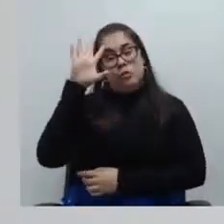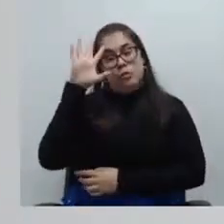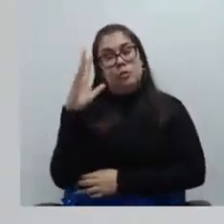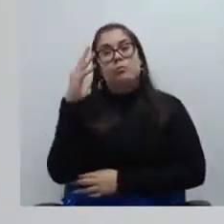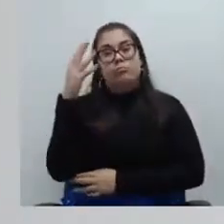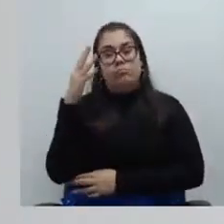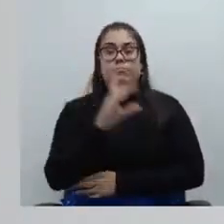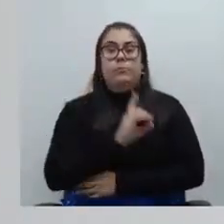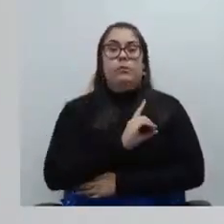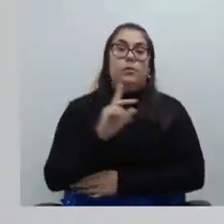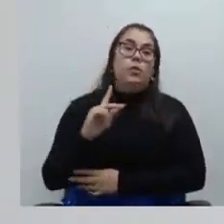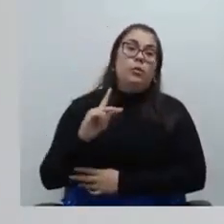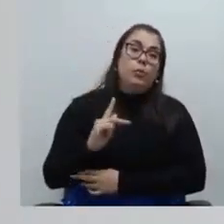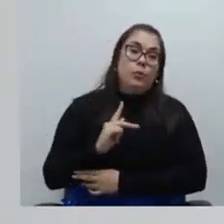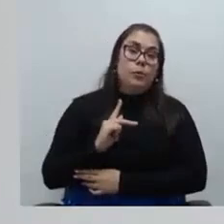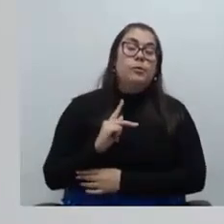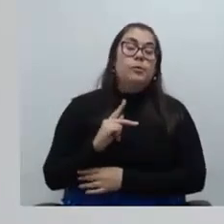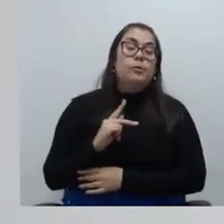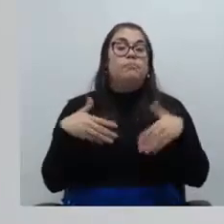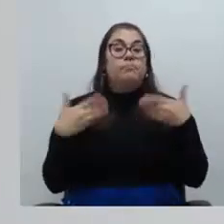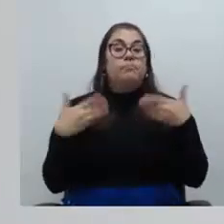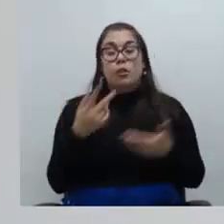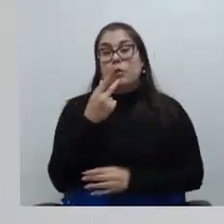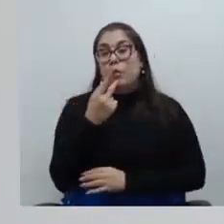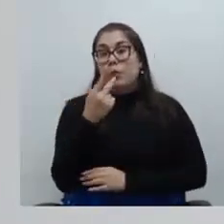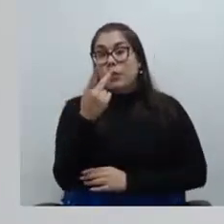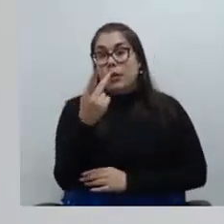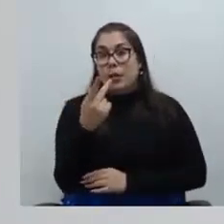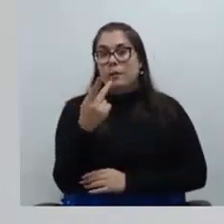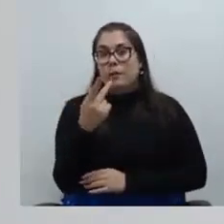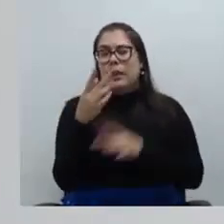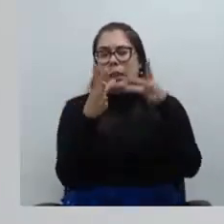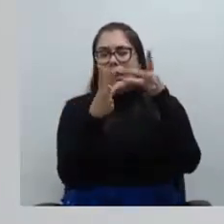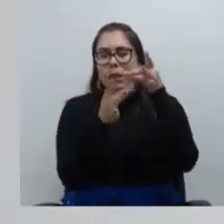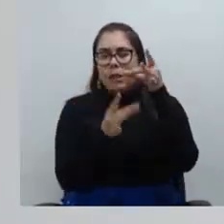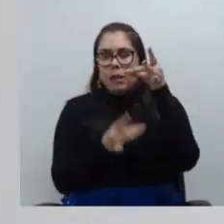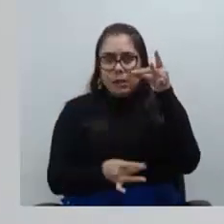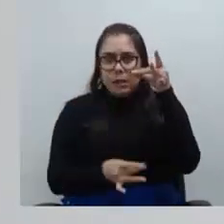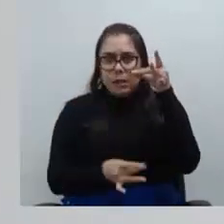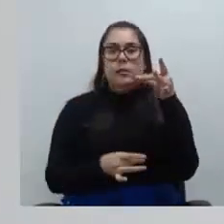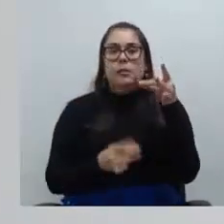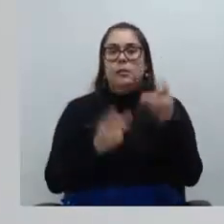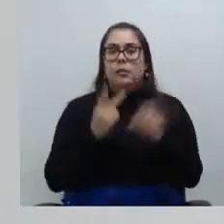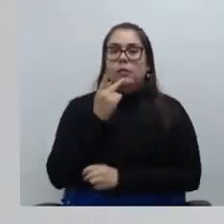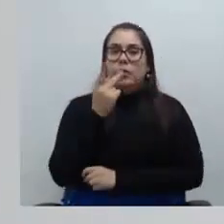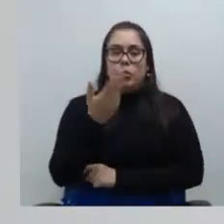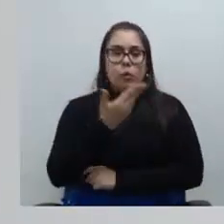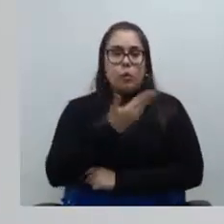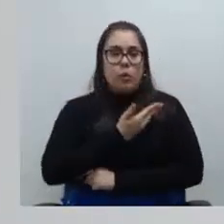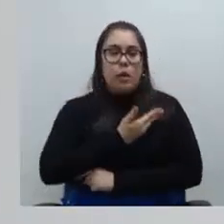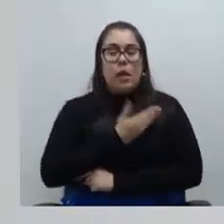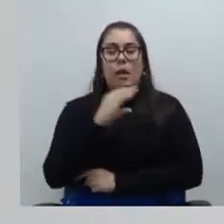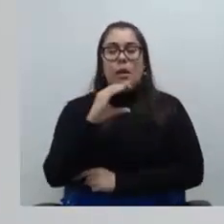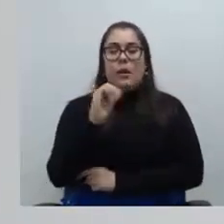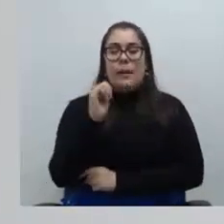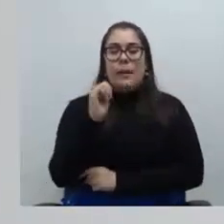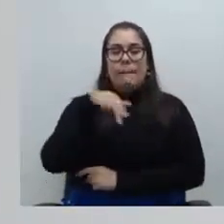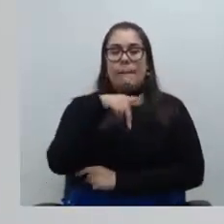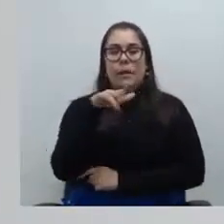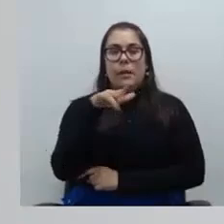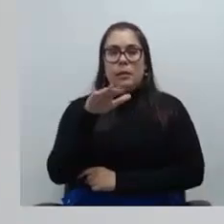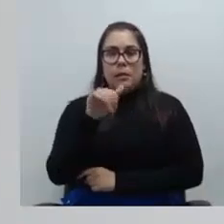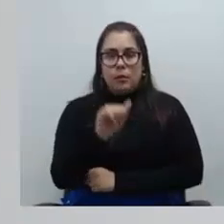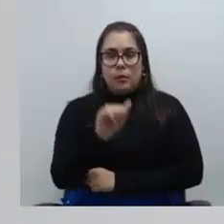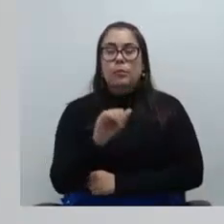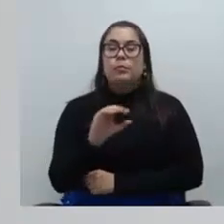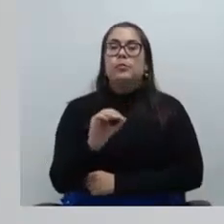vezes na defensoria pública então eu vou falar bem detalhadamente a respeito da fala do colega Camarão vou começar falando